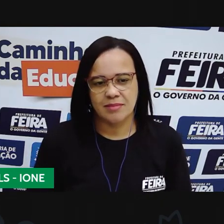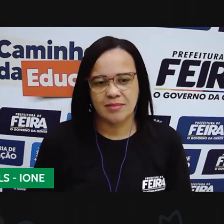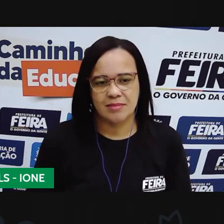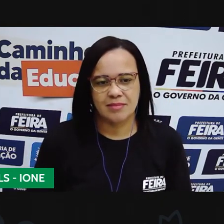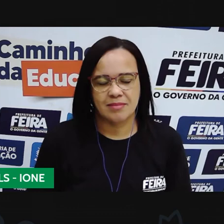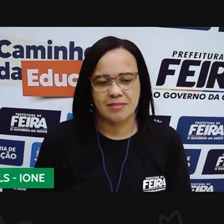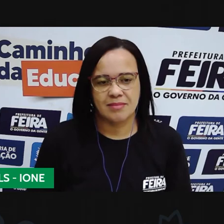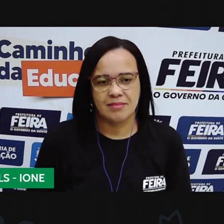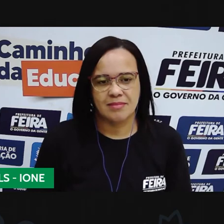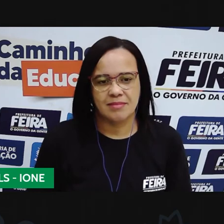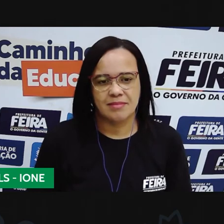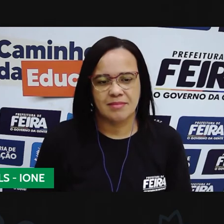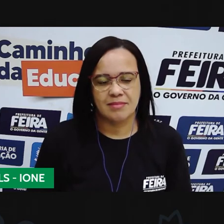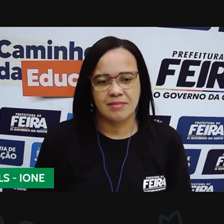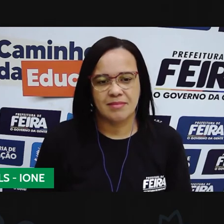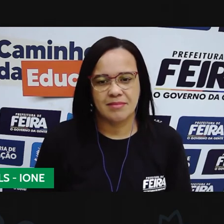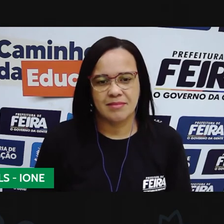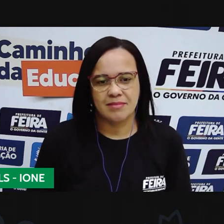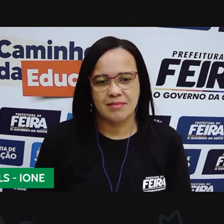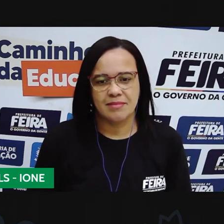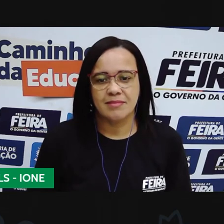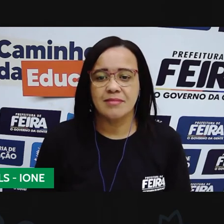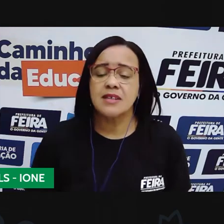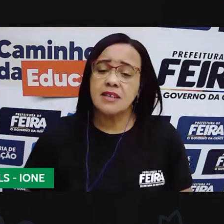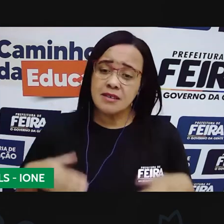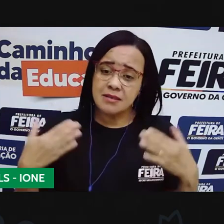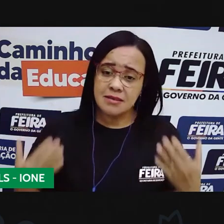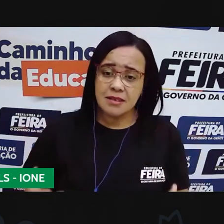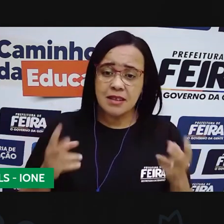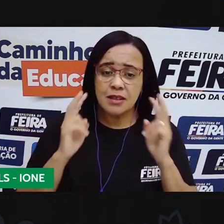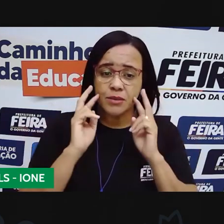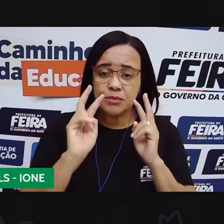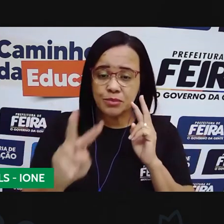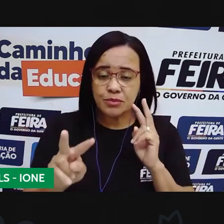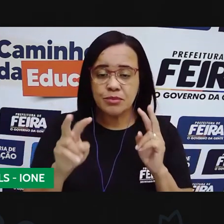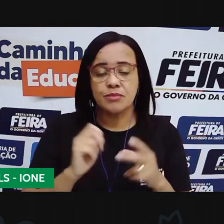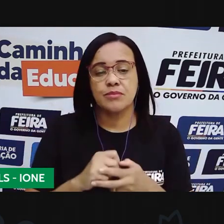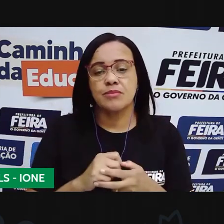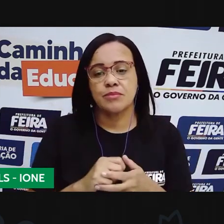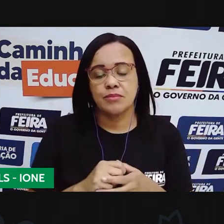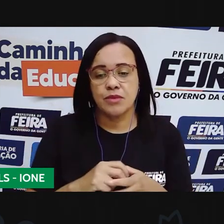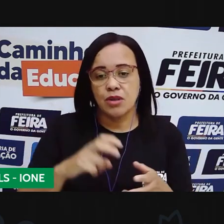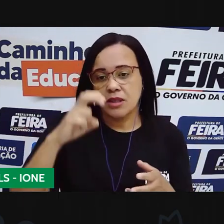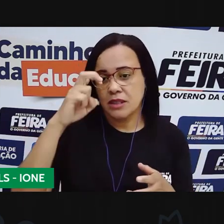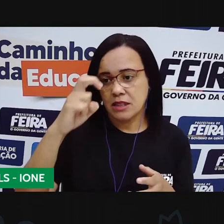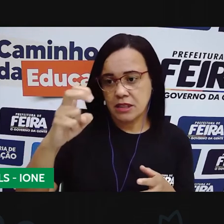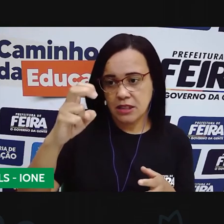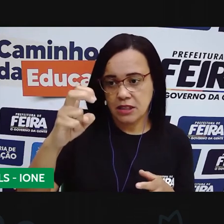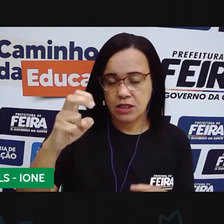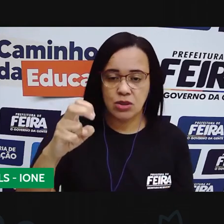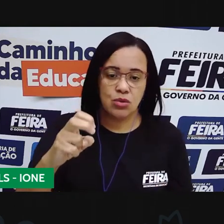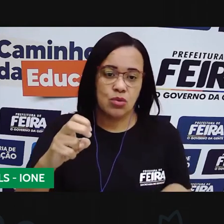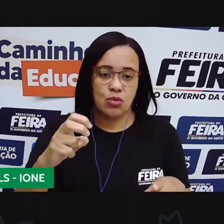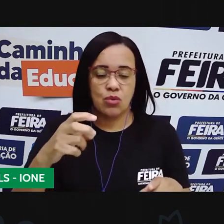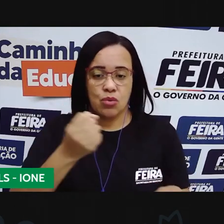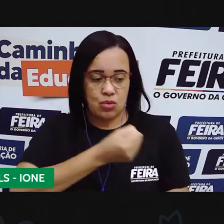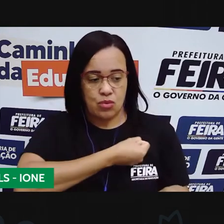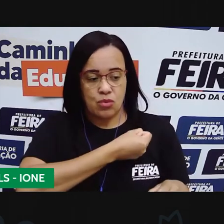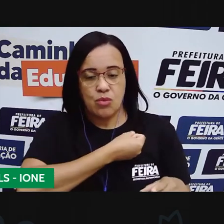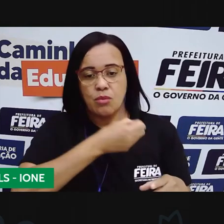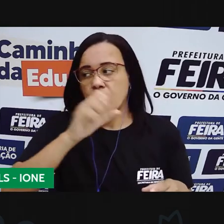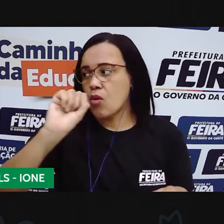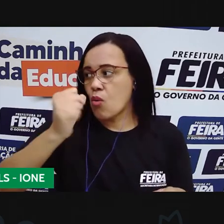então veja aqui o número 5 e o número 8 eu vou